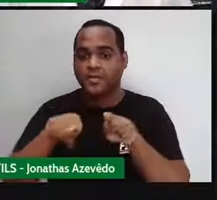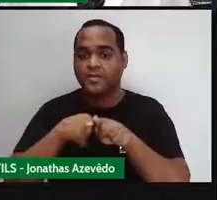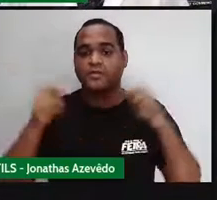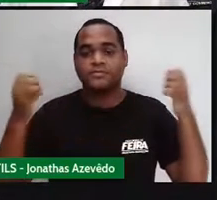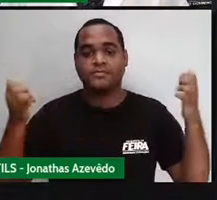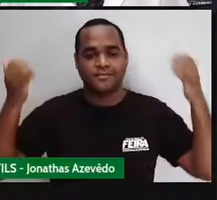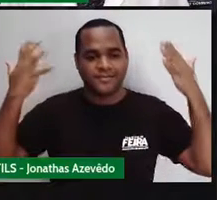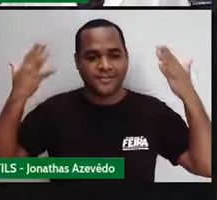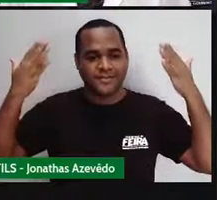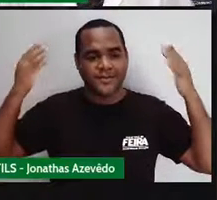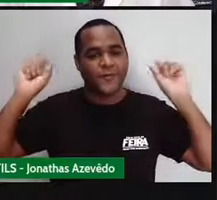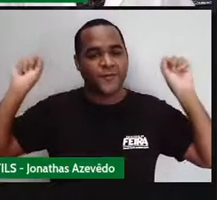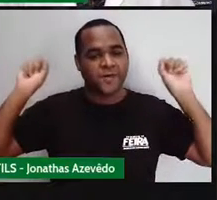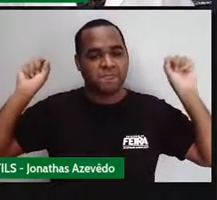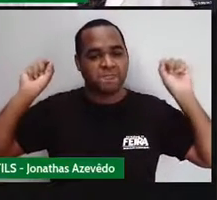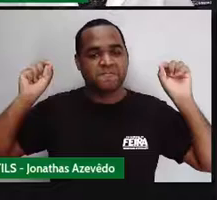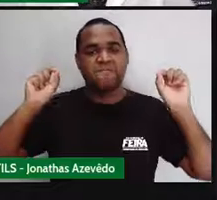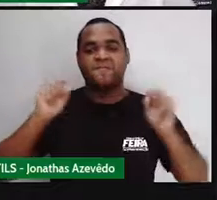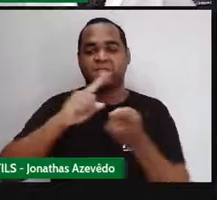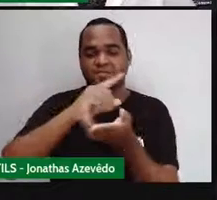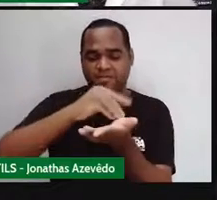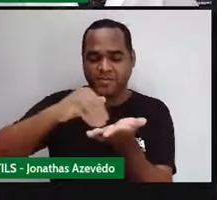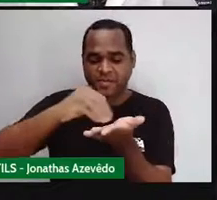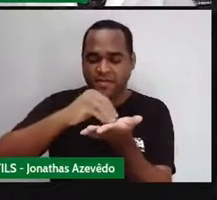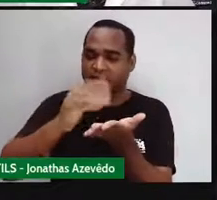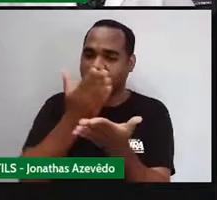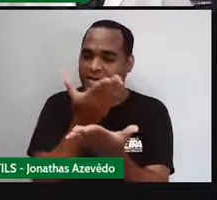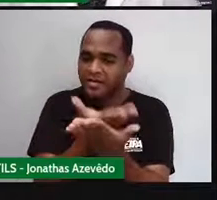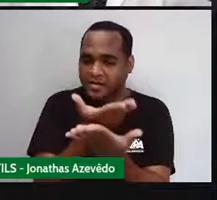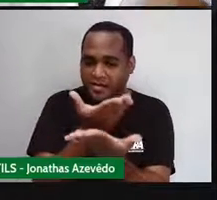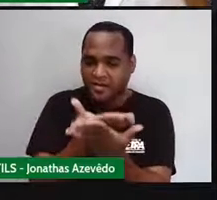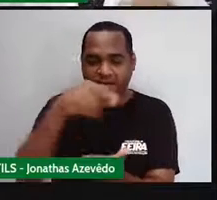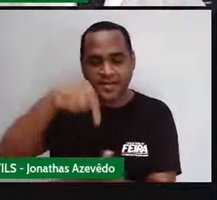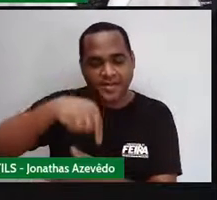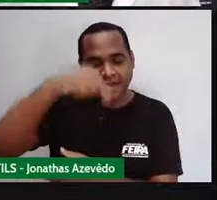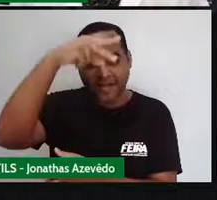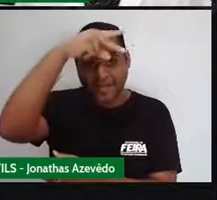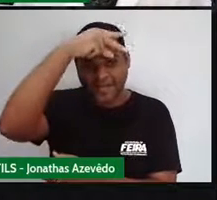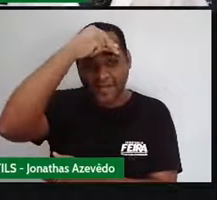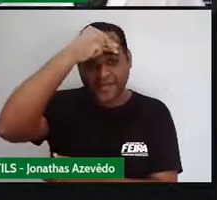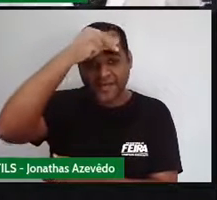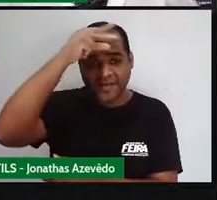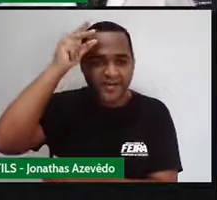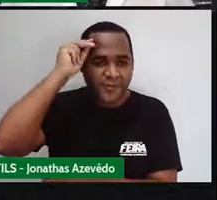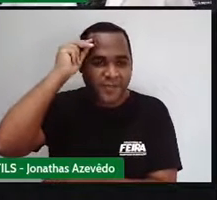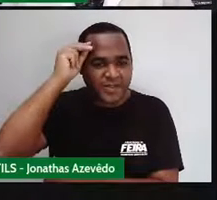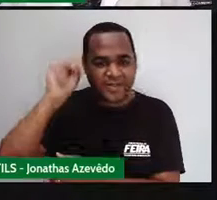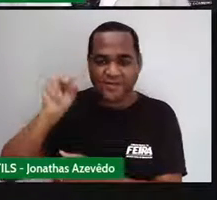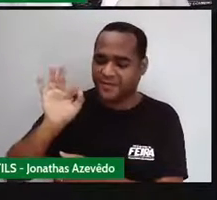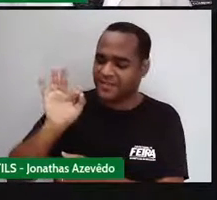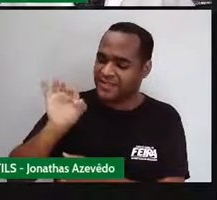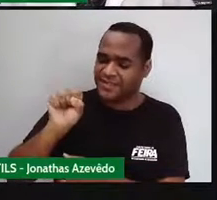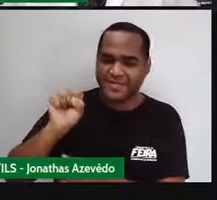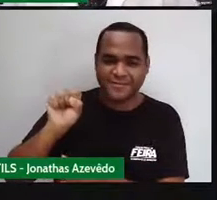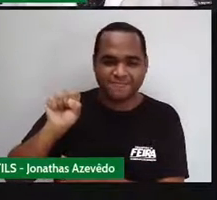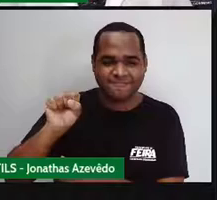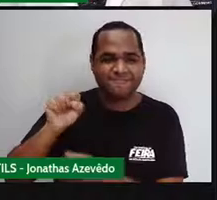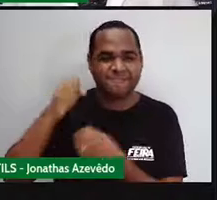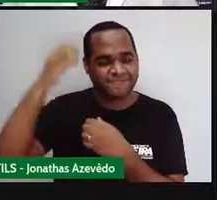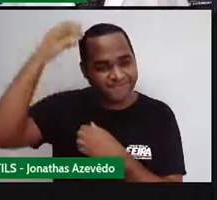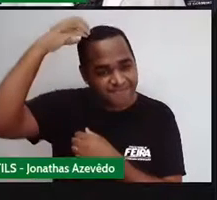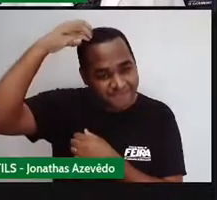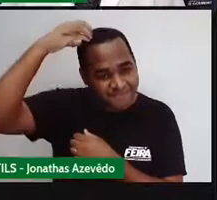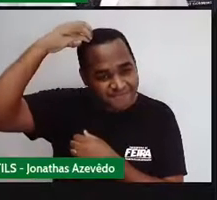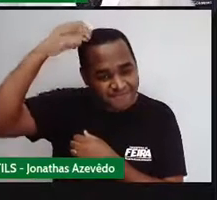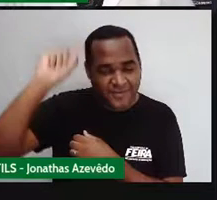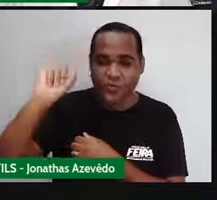mim, como de costume, o cartaz da Secretaria Municipal de Educação do nosso município, a nossa queridíssima princesa